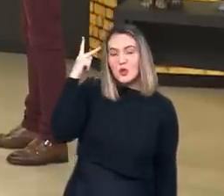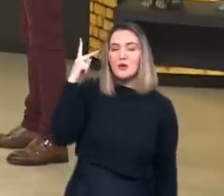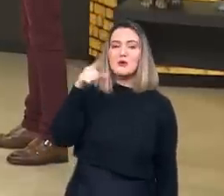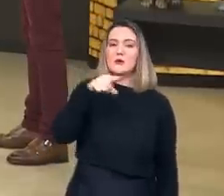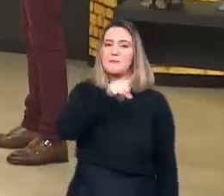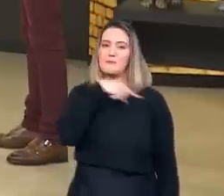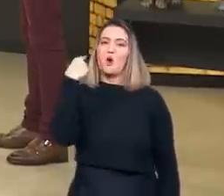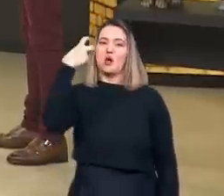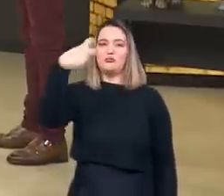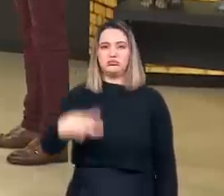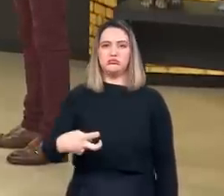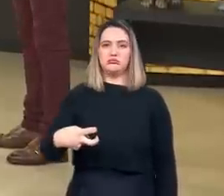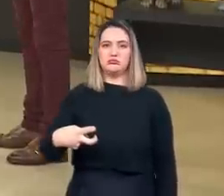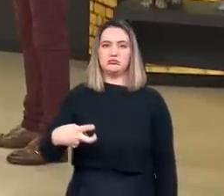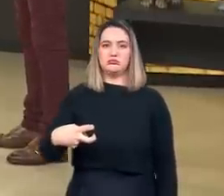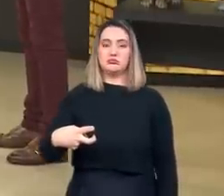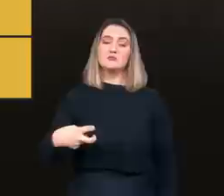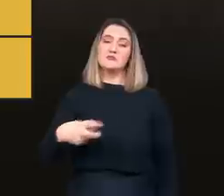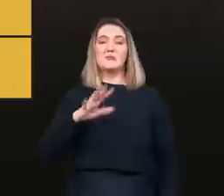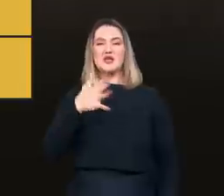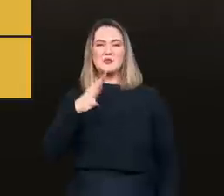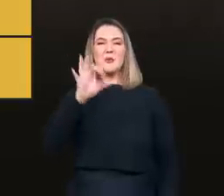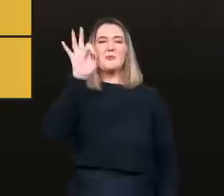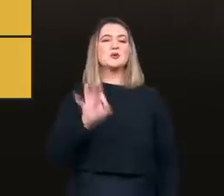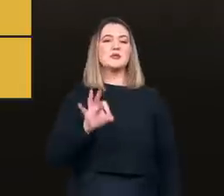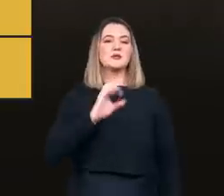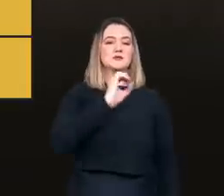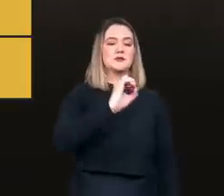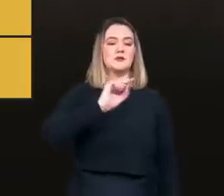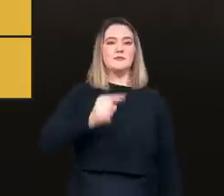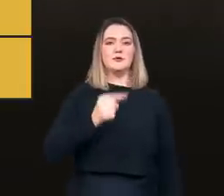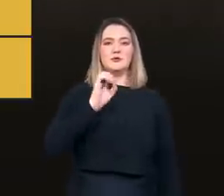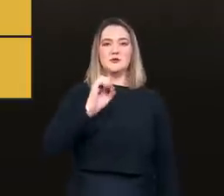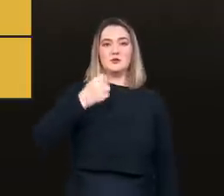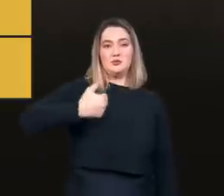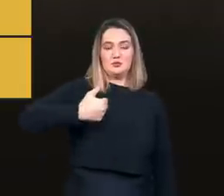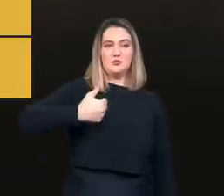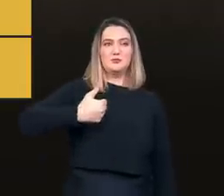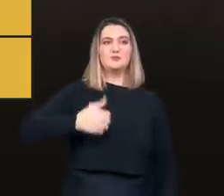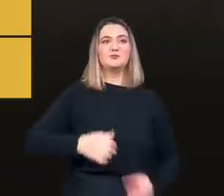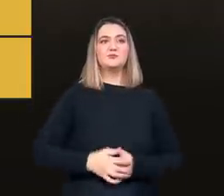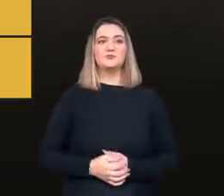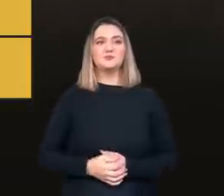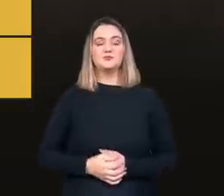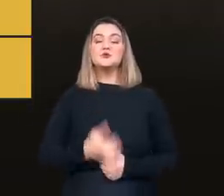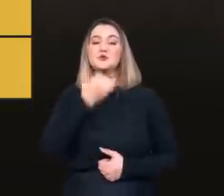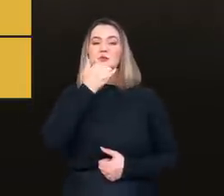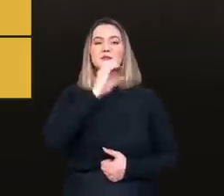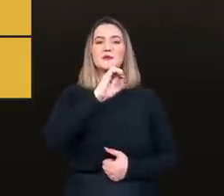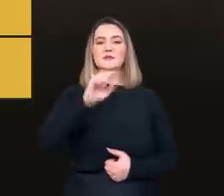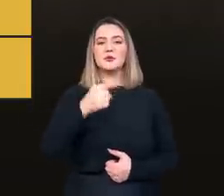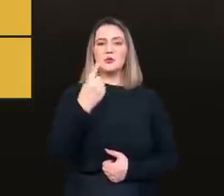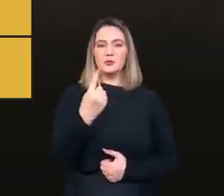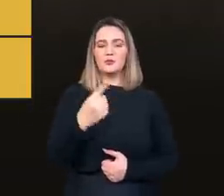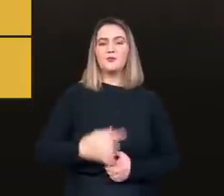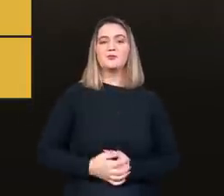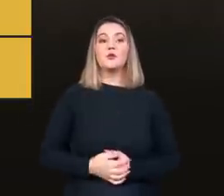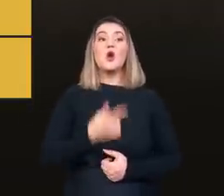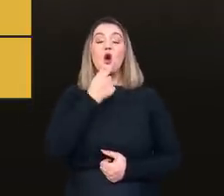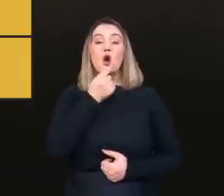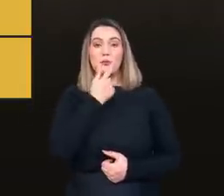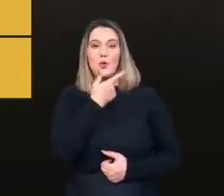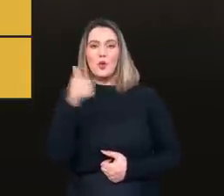sentenciadas à morte, o que dá 0,1%. John Todeschi também fez um apanhado de